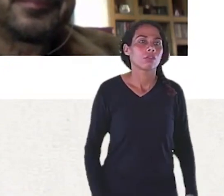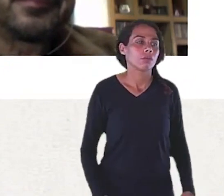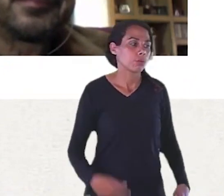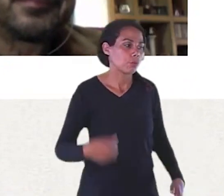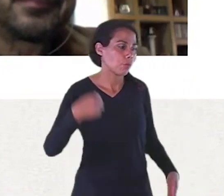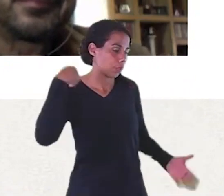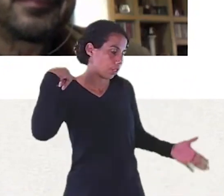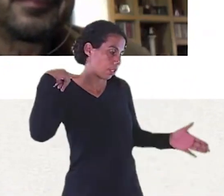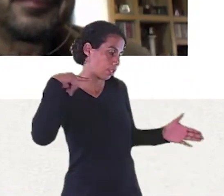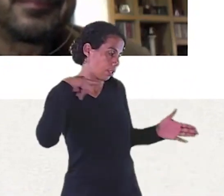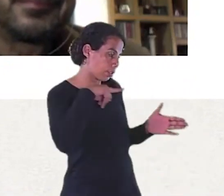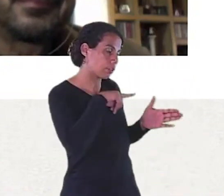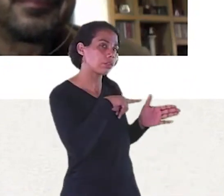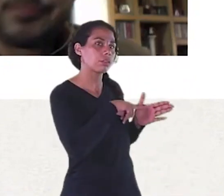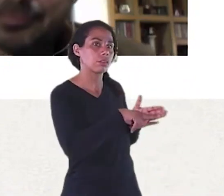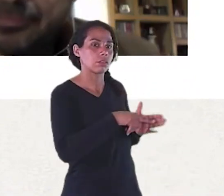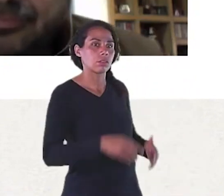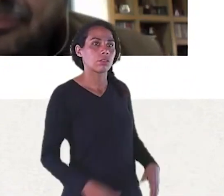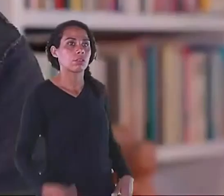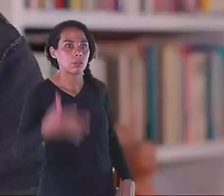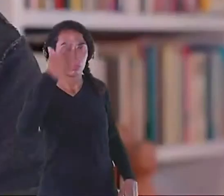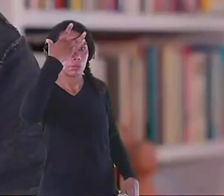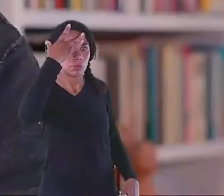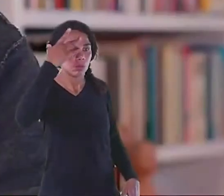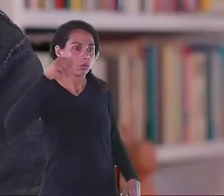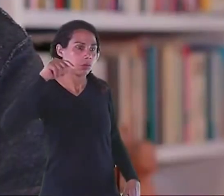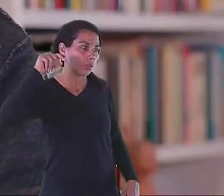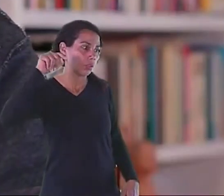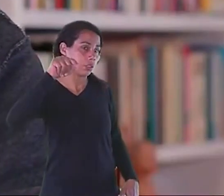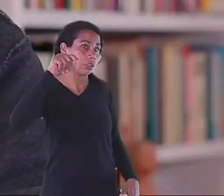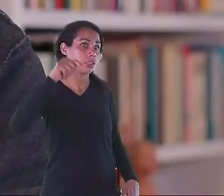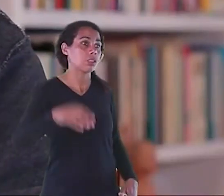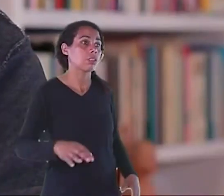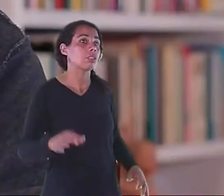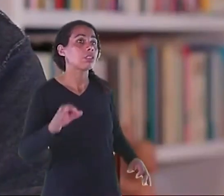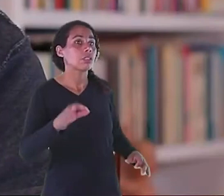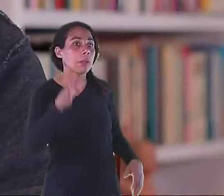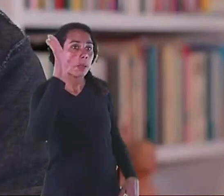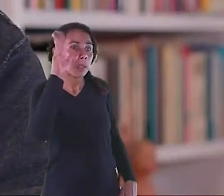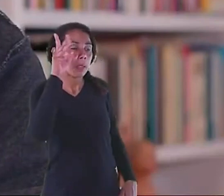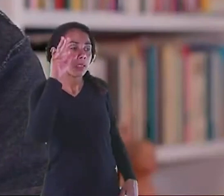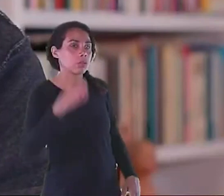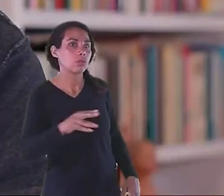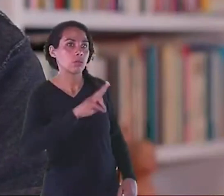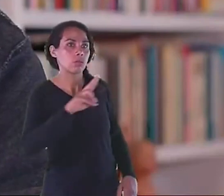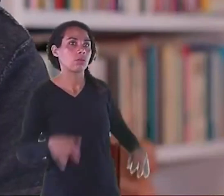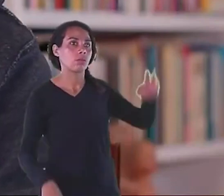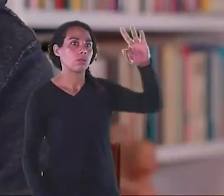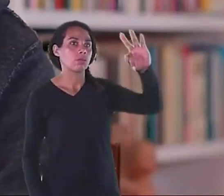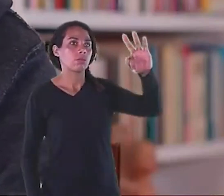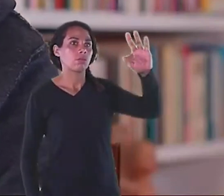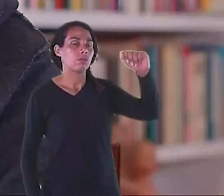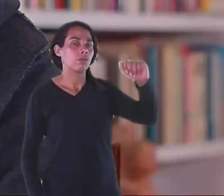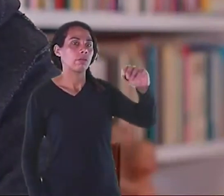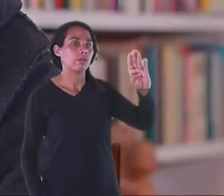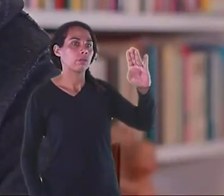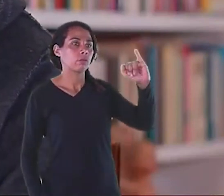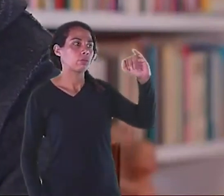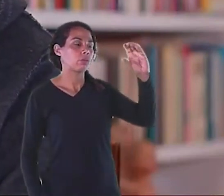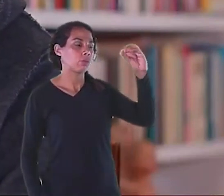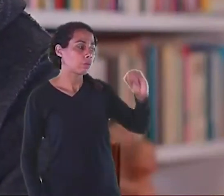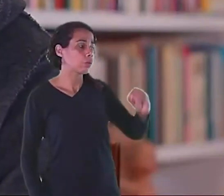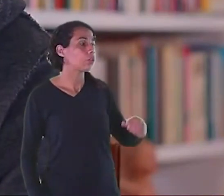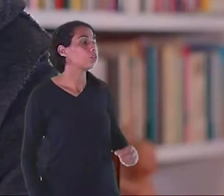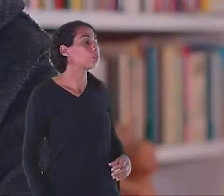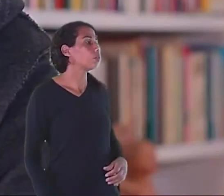Bem contextualizada No que você está falando Eu aumento a pergunta A minha pergunta É como é que o design Pode salvar o mundo Mas ele pergunta